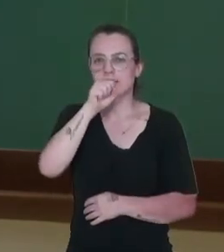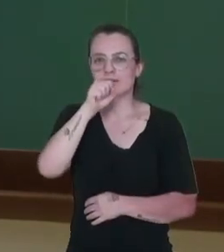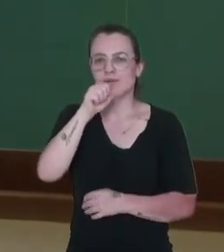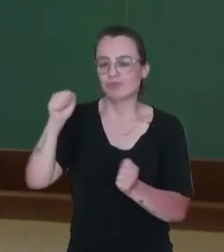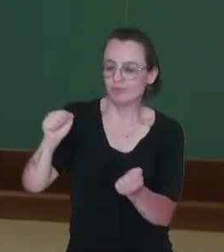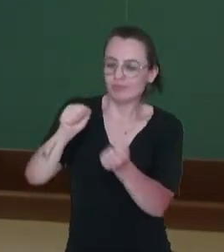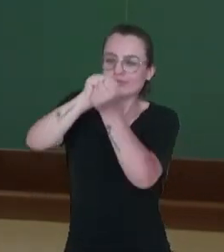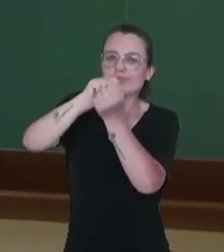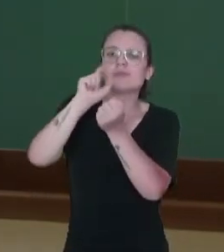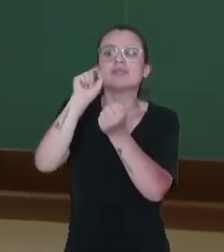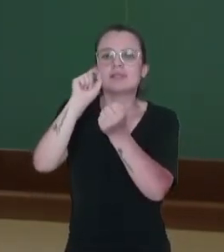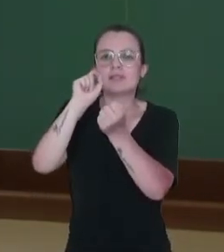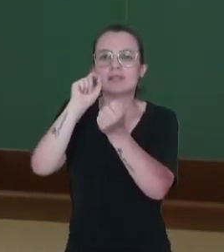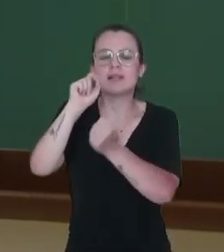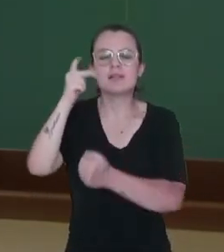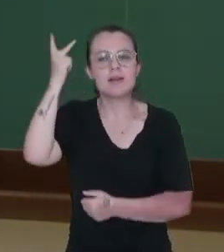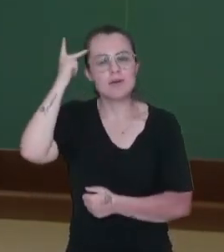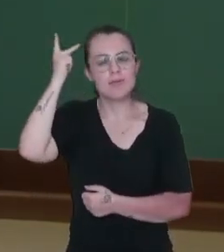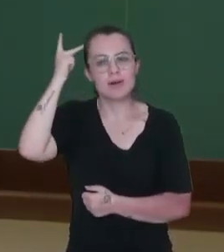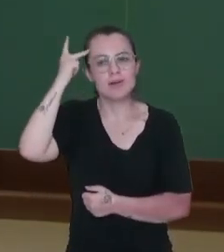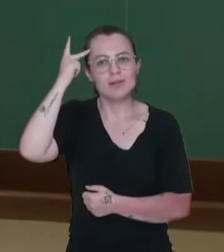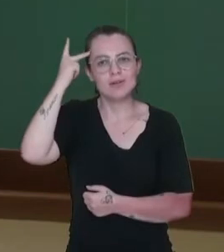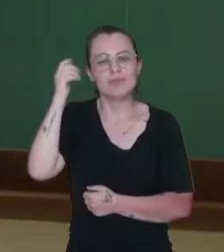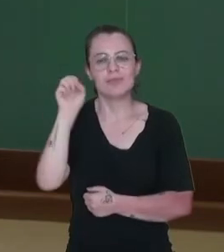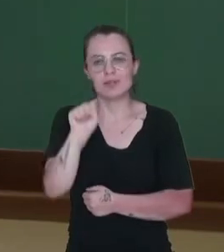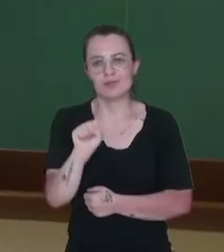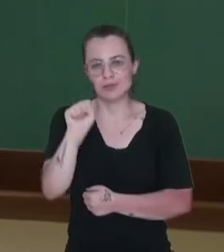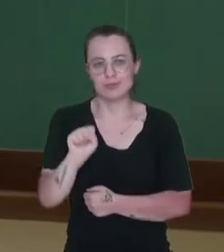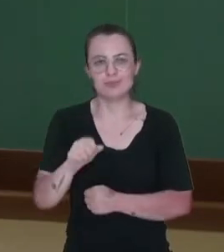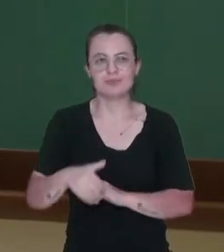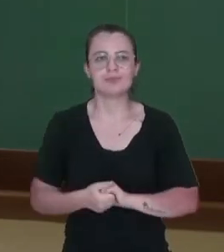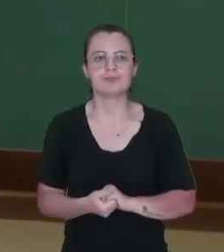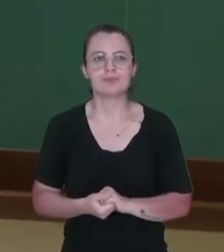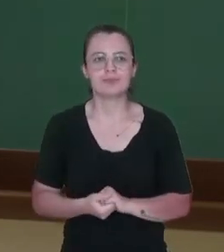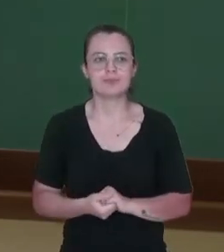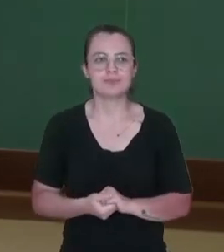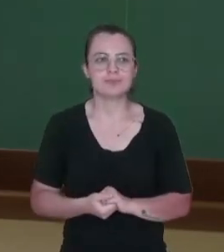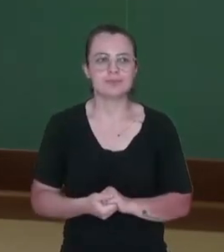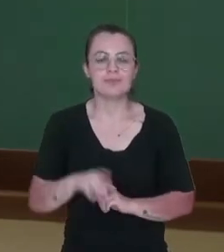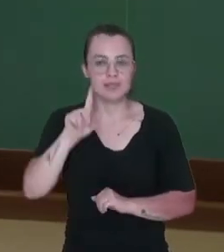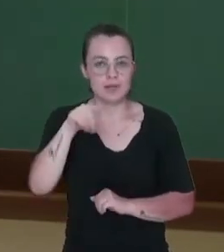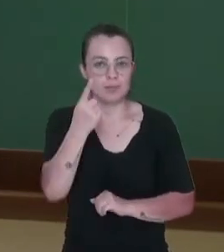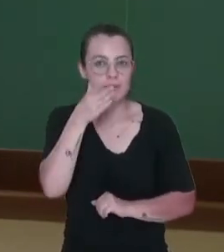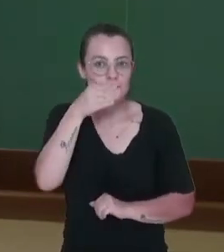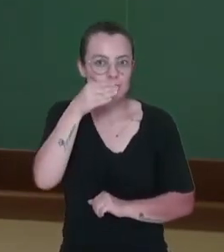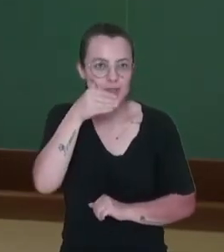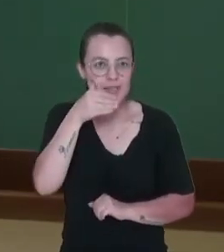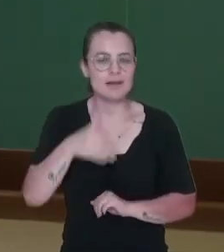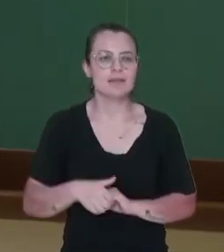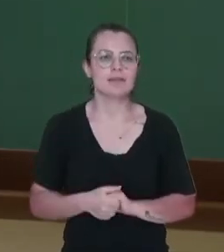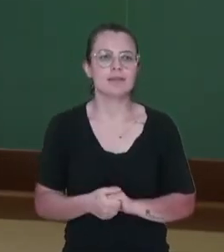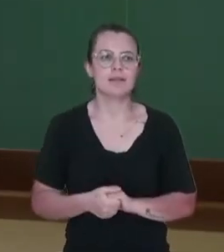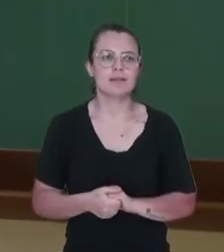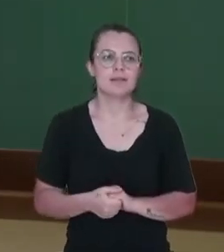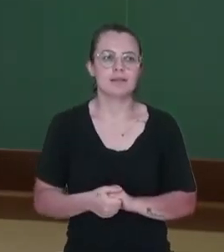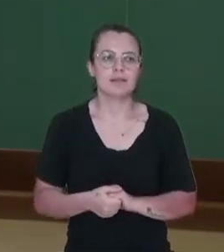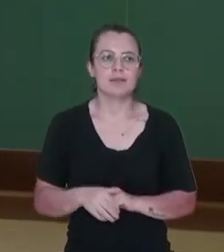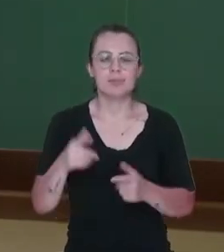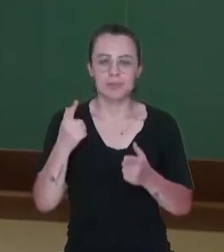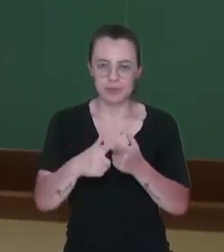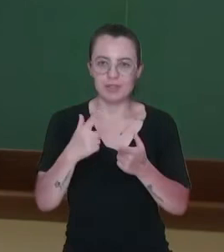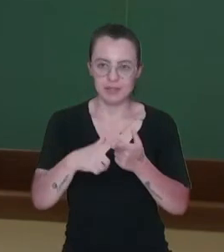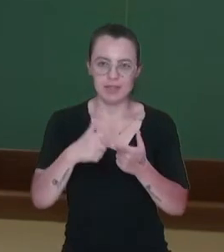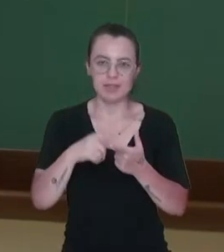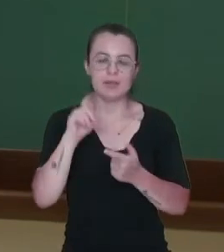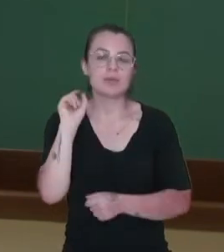meridional, junto com o Paraná, Santa Catarina e Rio Grande do Sul. Isso é uma curiosidade ali, né? Que São Paulo já pertenceu